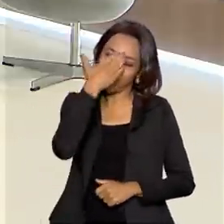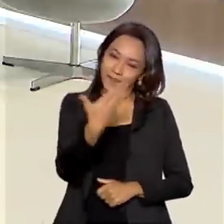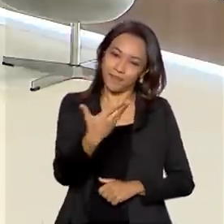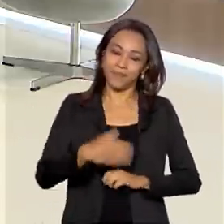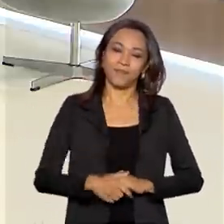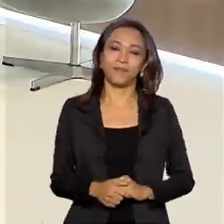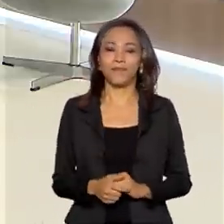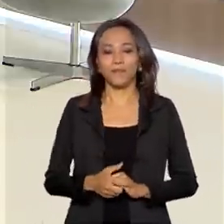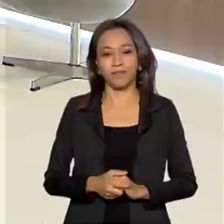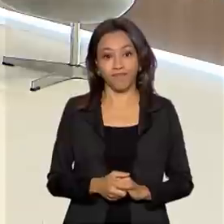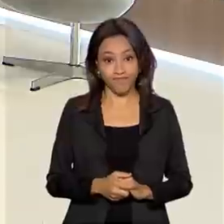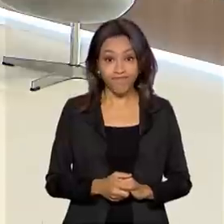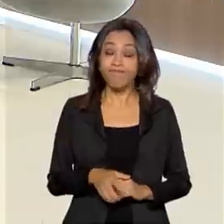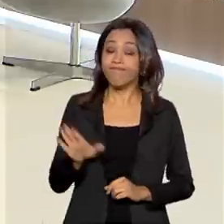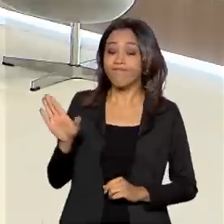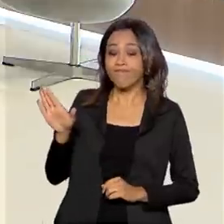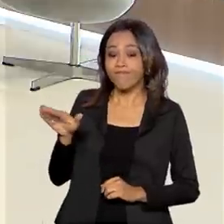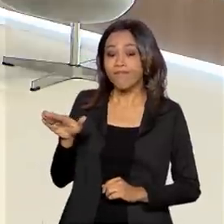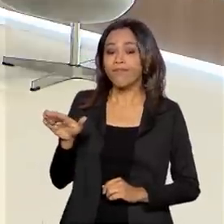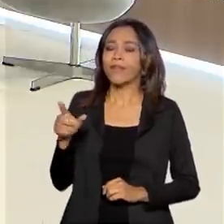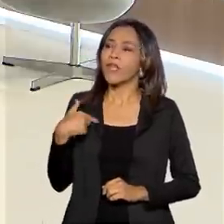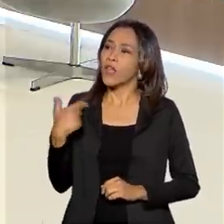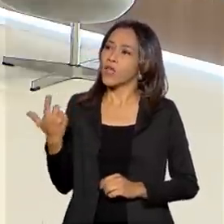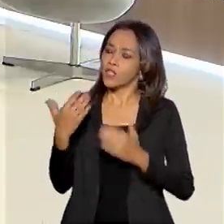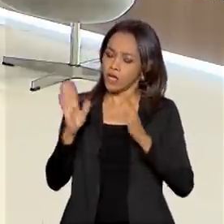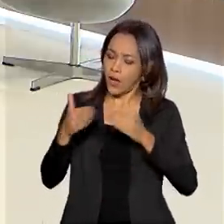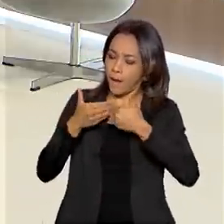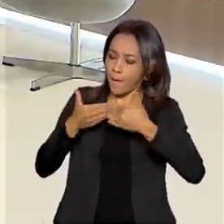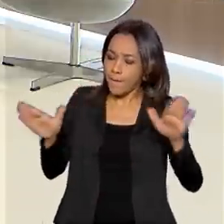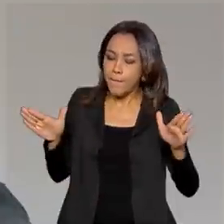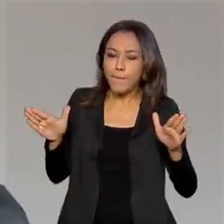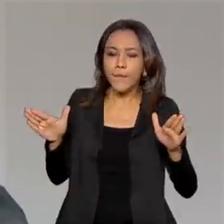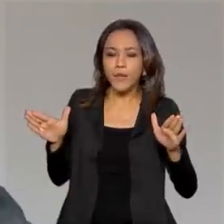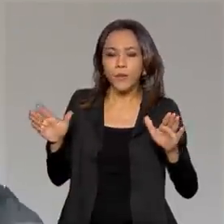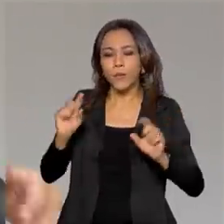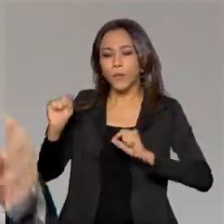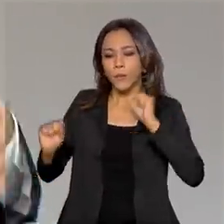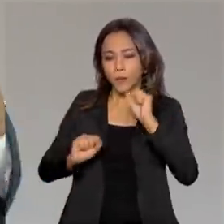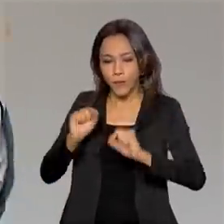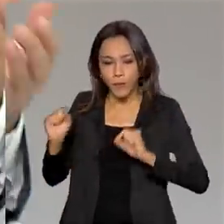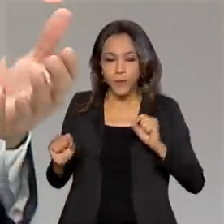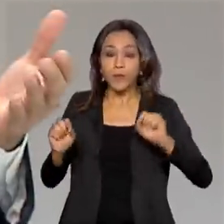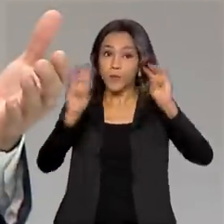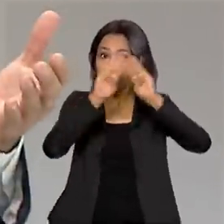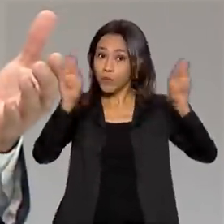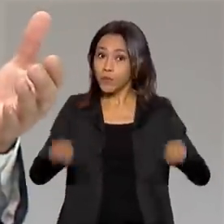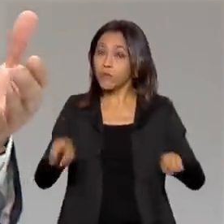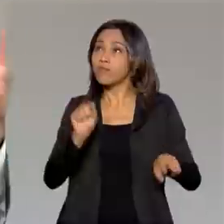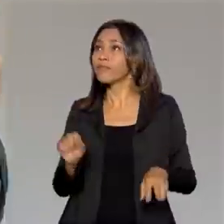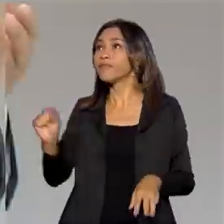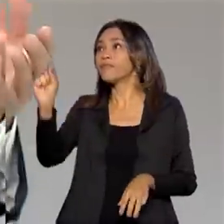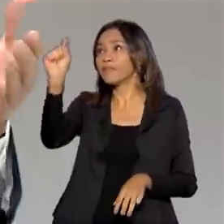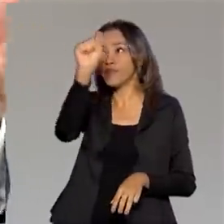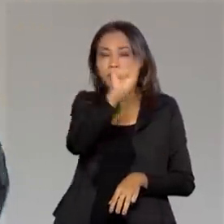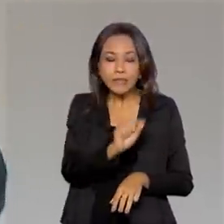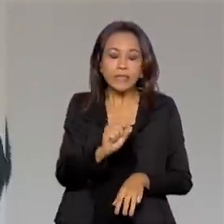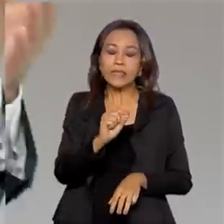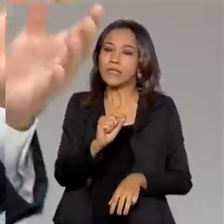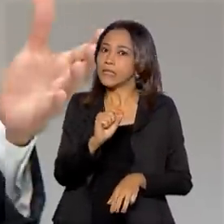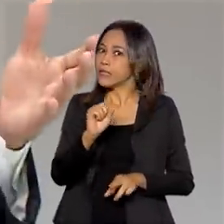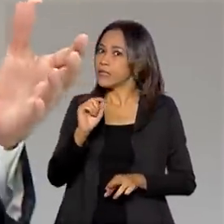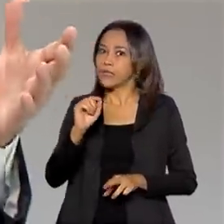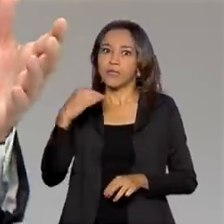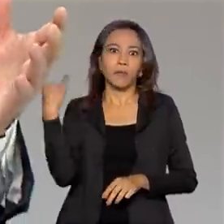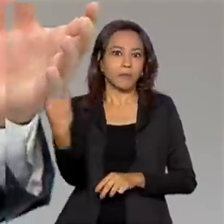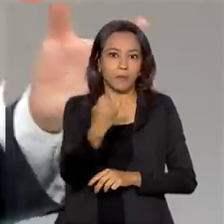agradeço. Presidente, como nós falamos aqui na abertura do Brasil em Pauta, os museus têm uma relevância enorme para